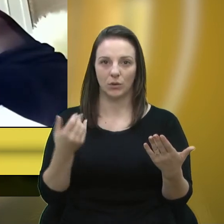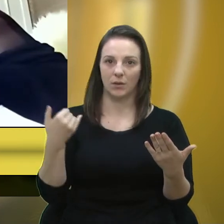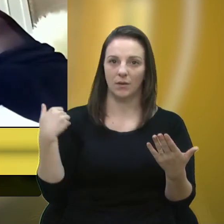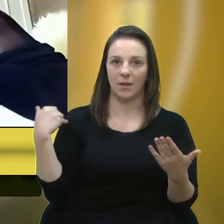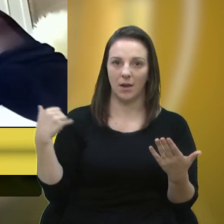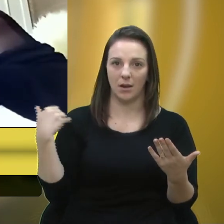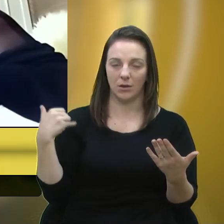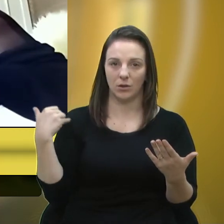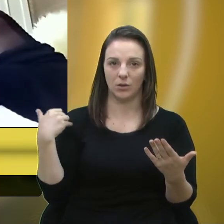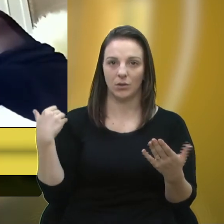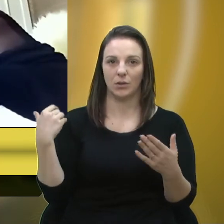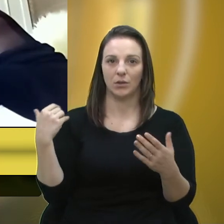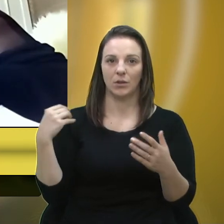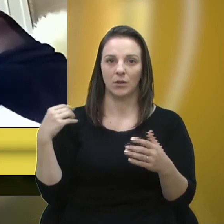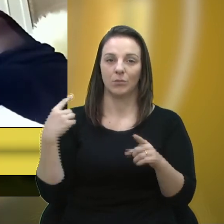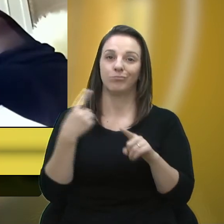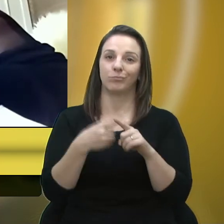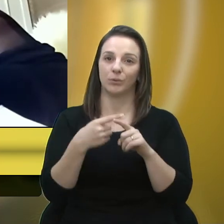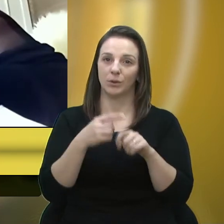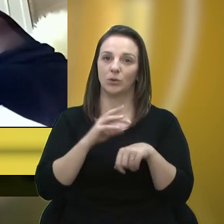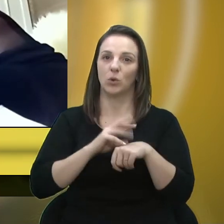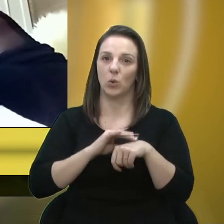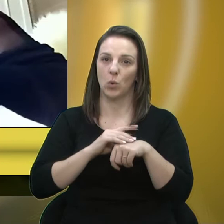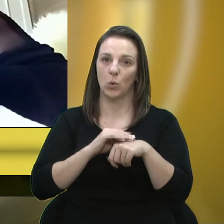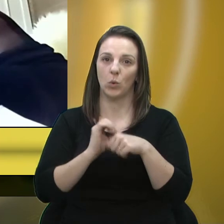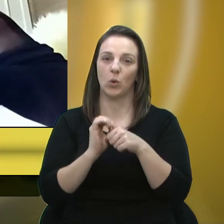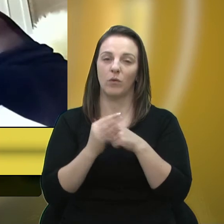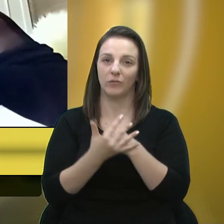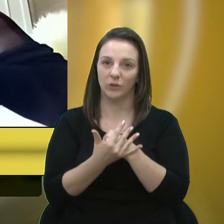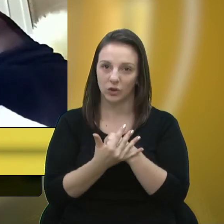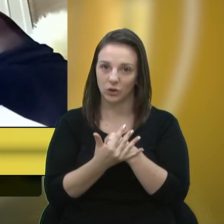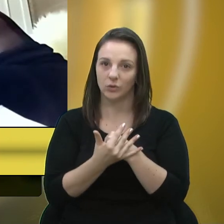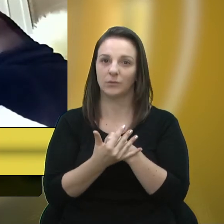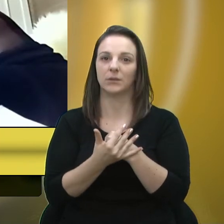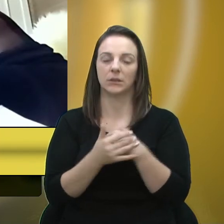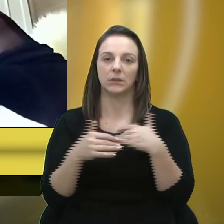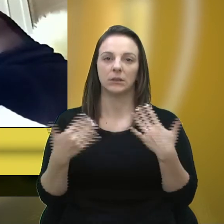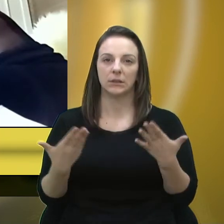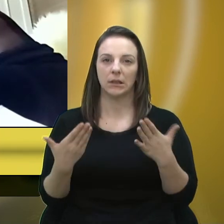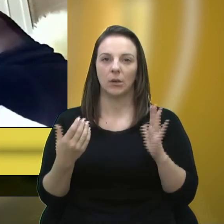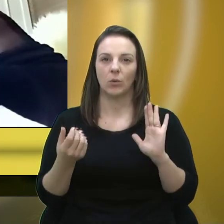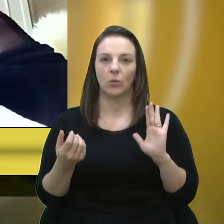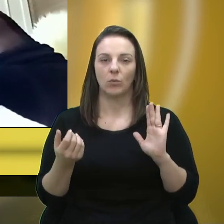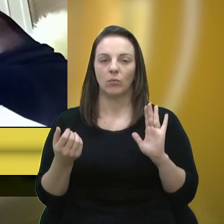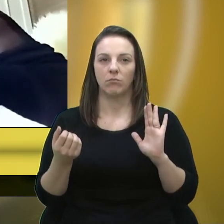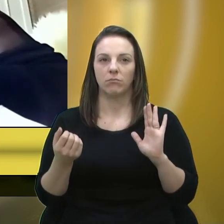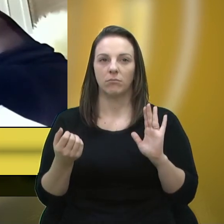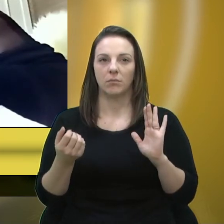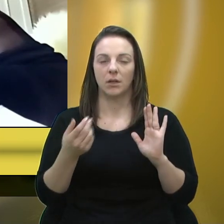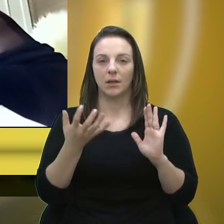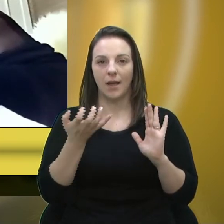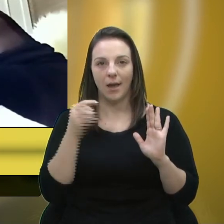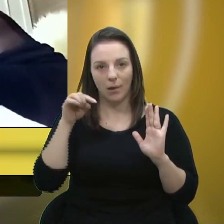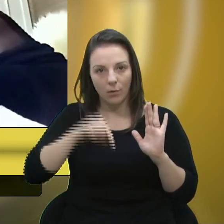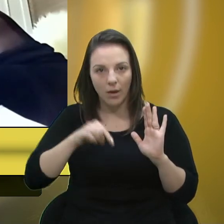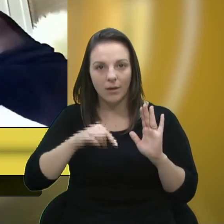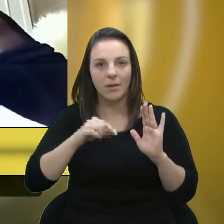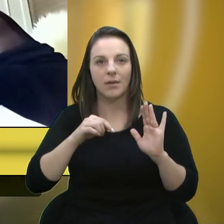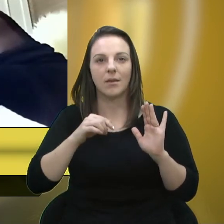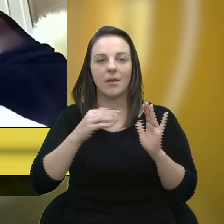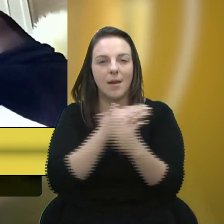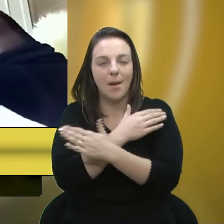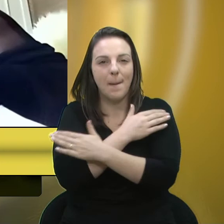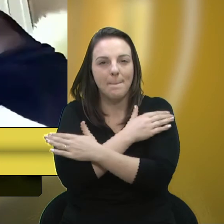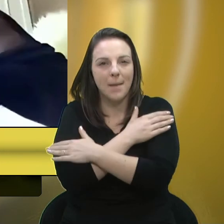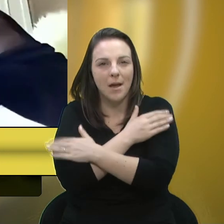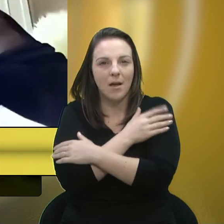Quero aqui deixar registrado, então, o meu grande abraço ao filho da Via, à Nora, agora